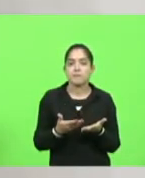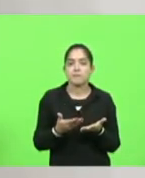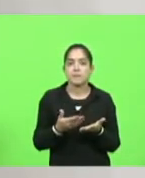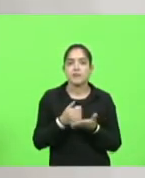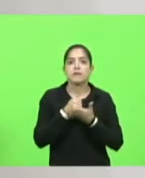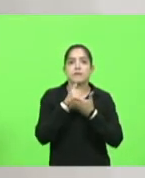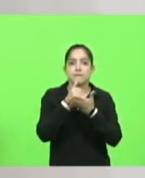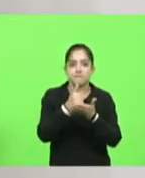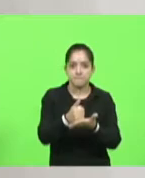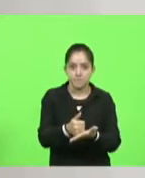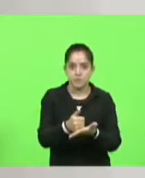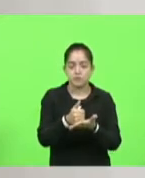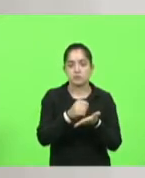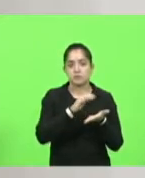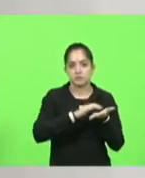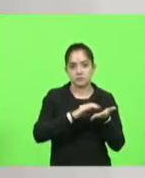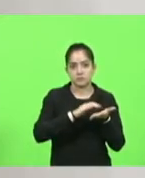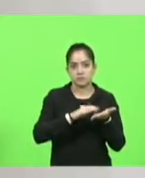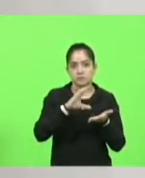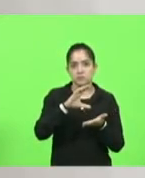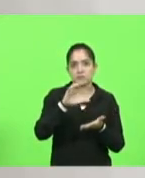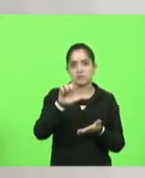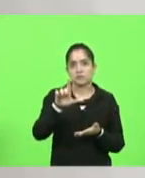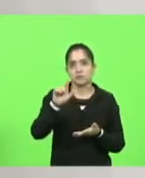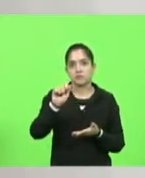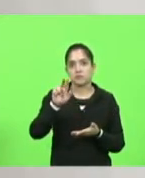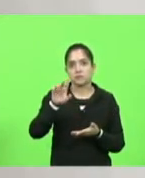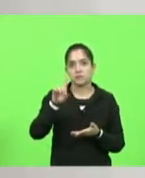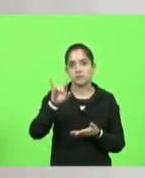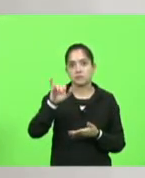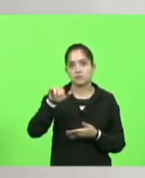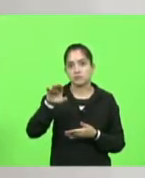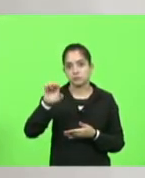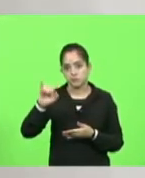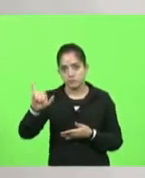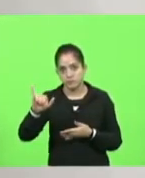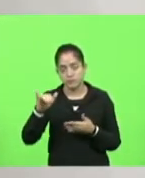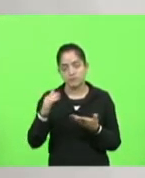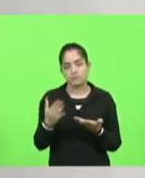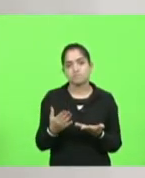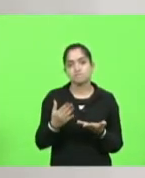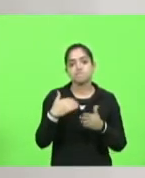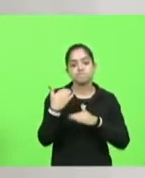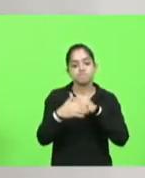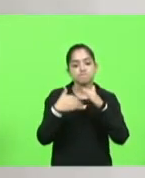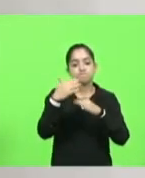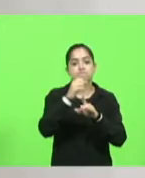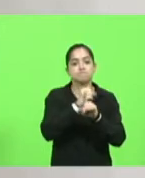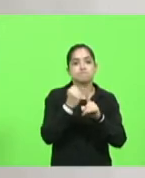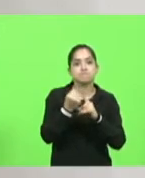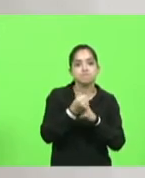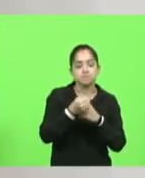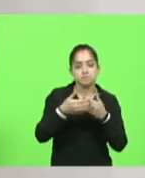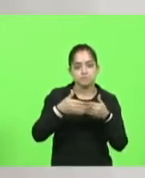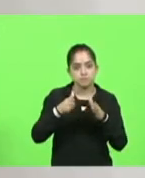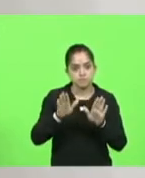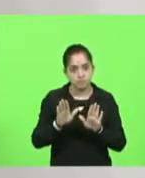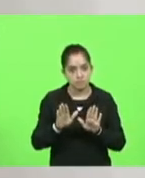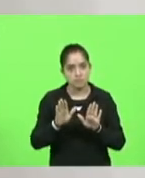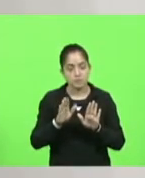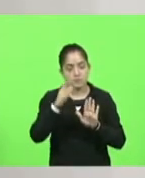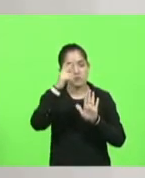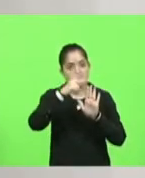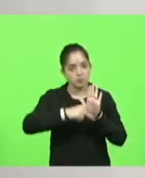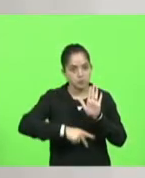apoio ao secretário Claudinei nosso secretário de desenvolvimento social que está na iminência de lançar um importante programa